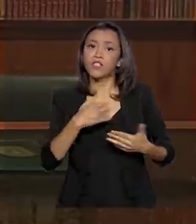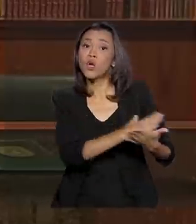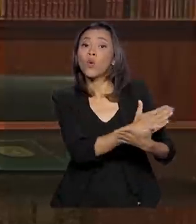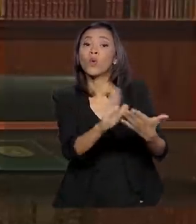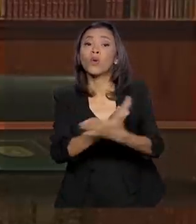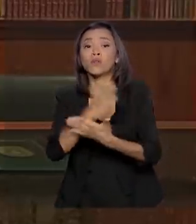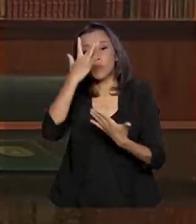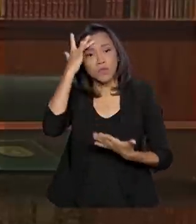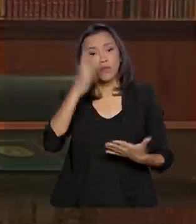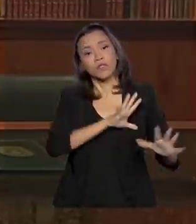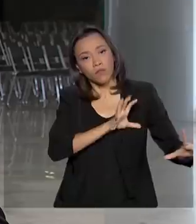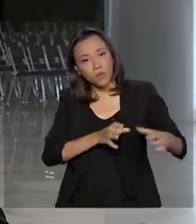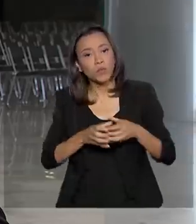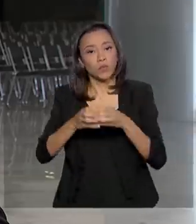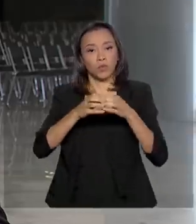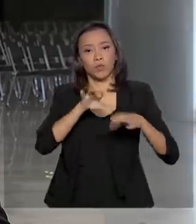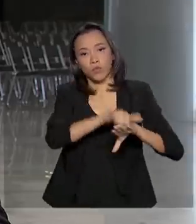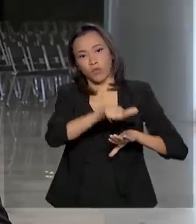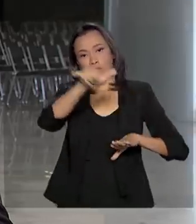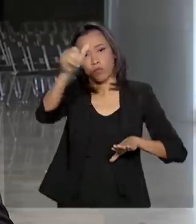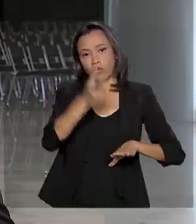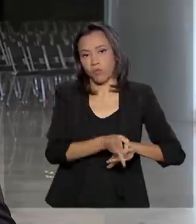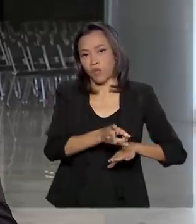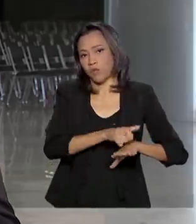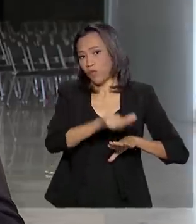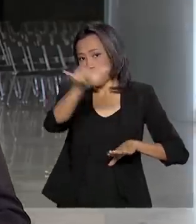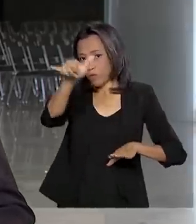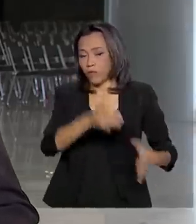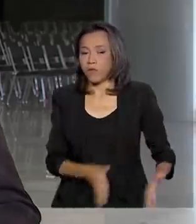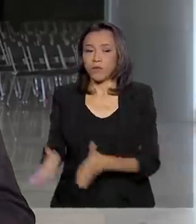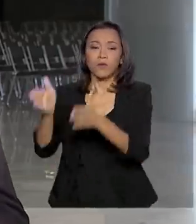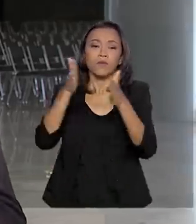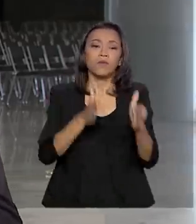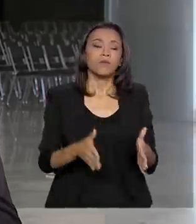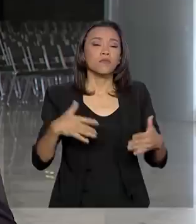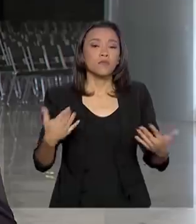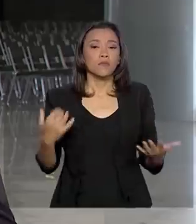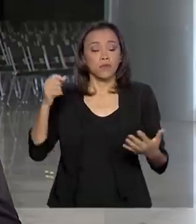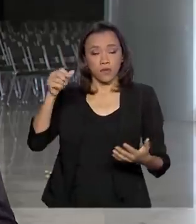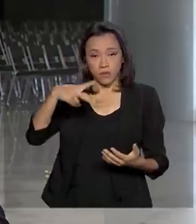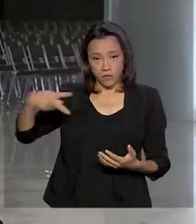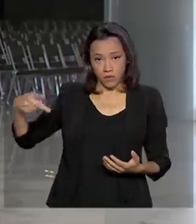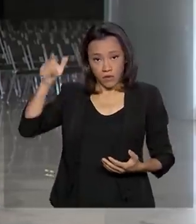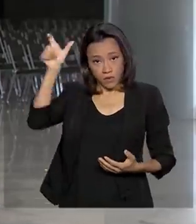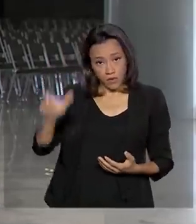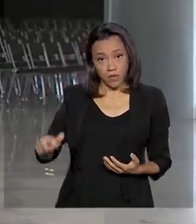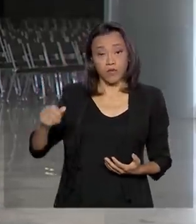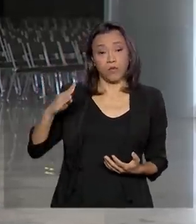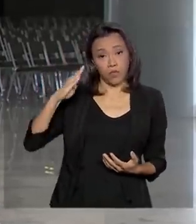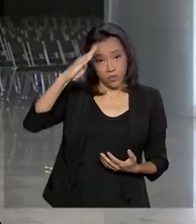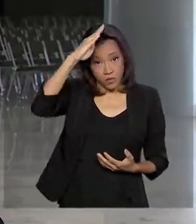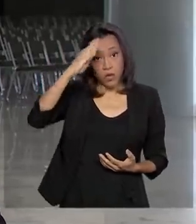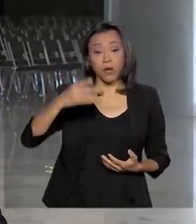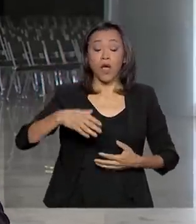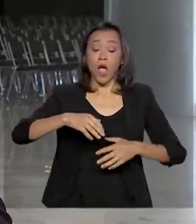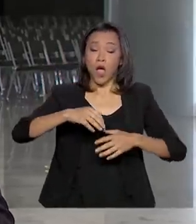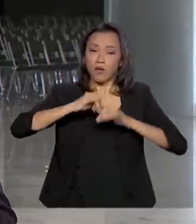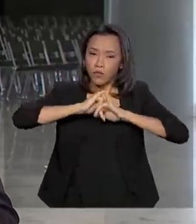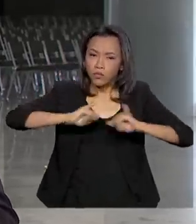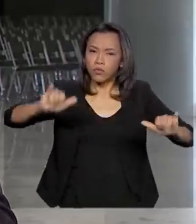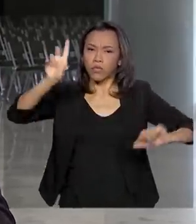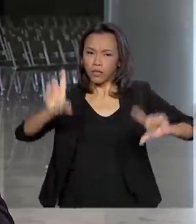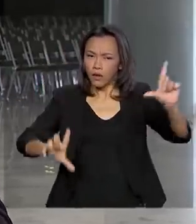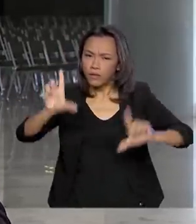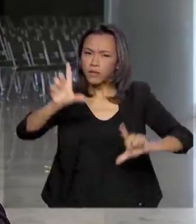estiveram comigo. O presidente Jair Bolsonaro também fez ontem um pronunciamento em cadeia nacional